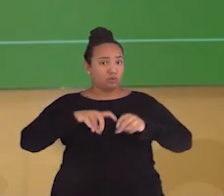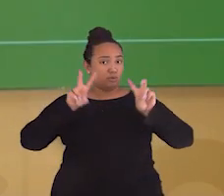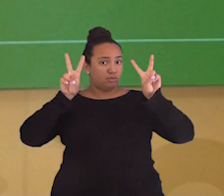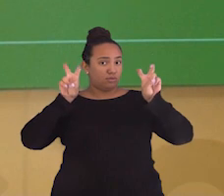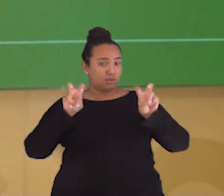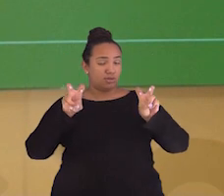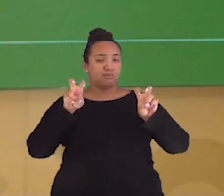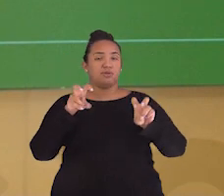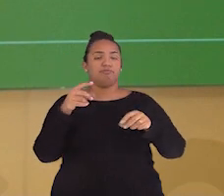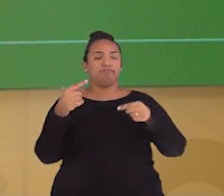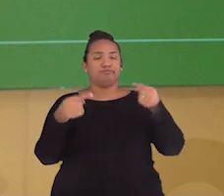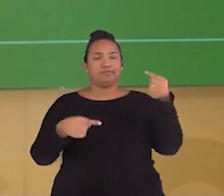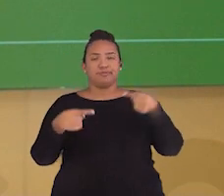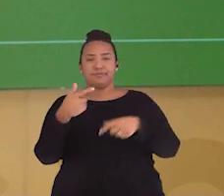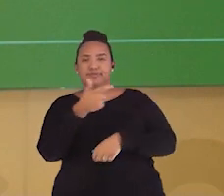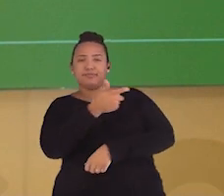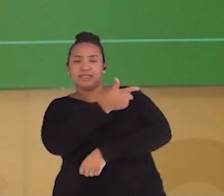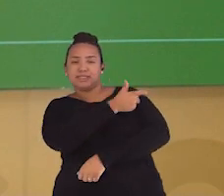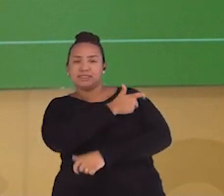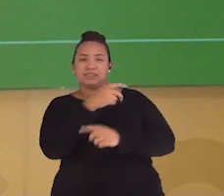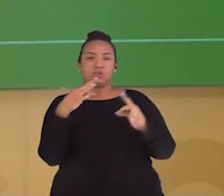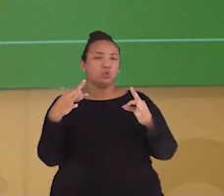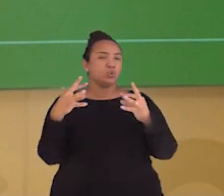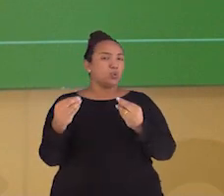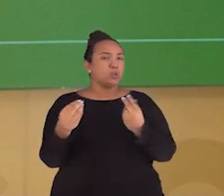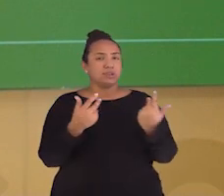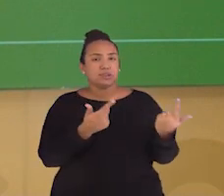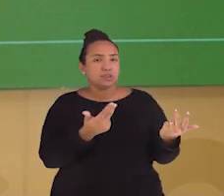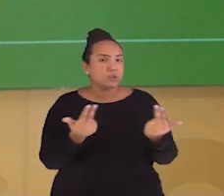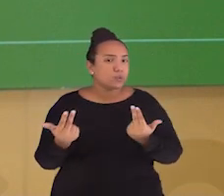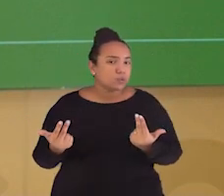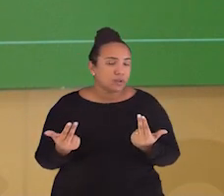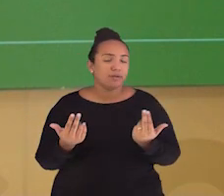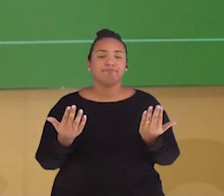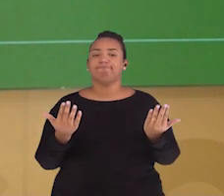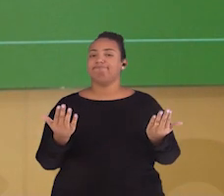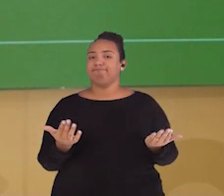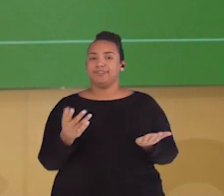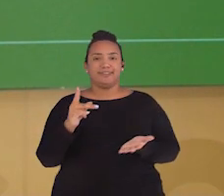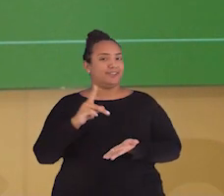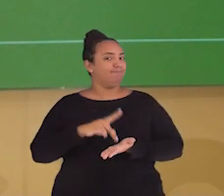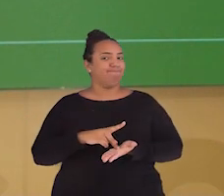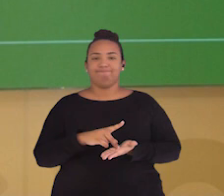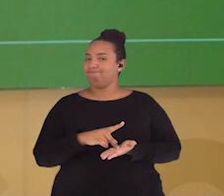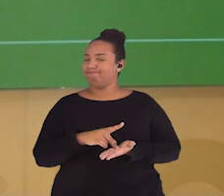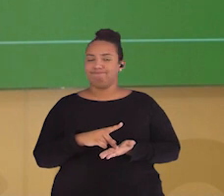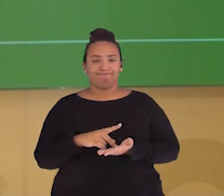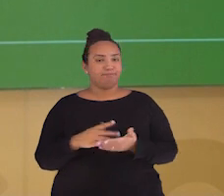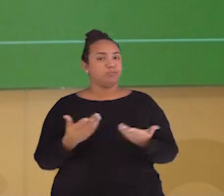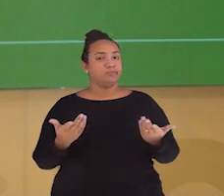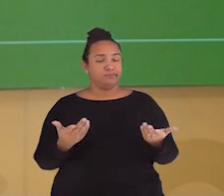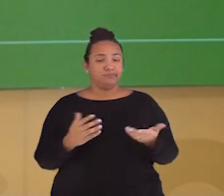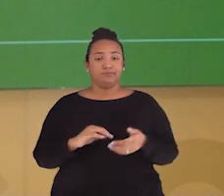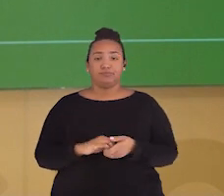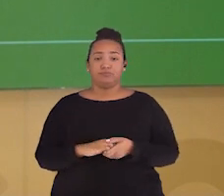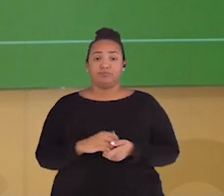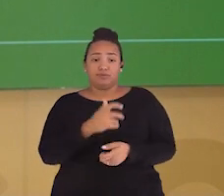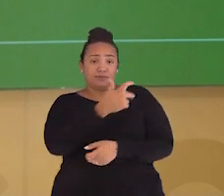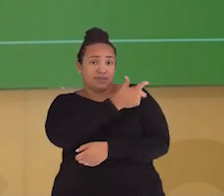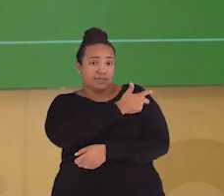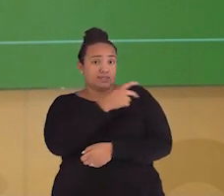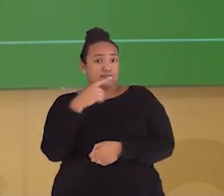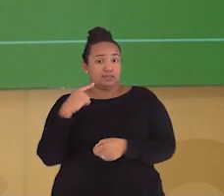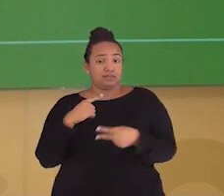discussão sobre as vacinas. Será que todas são iguais? Na verdade, não. Quando falamos de vacinas,